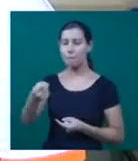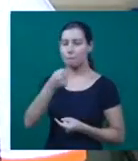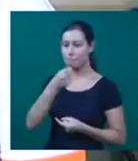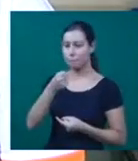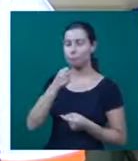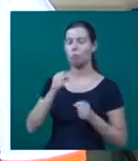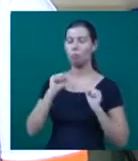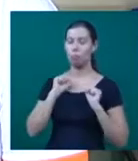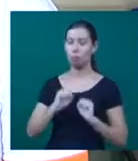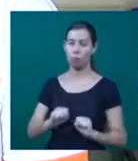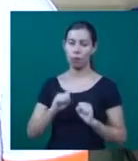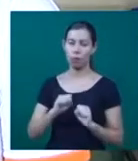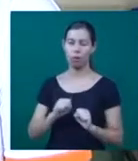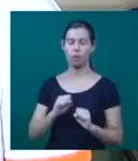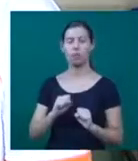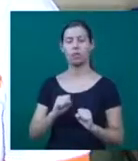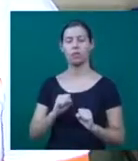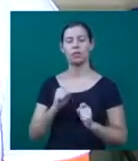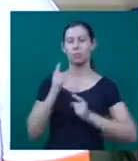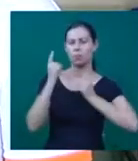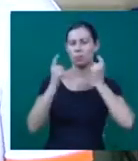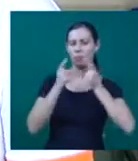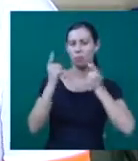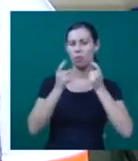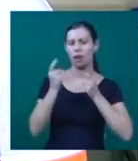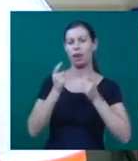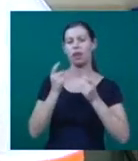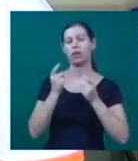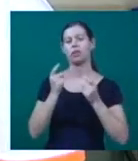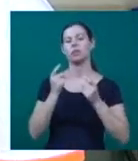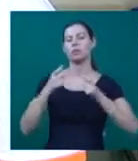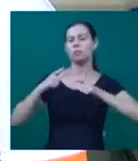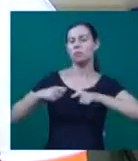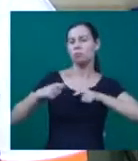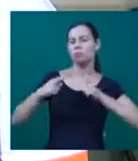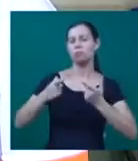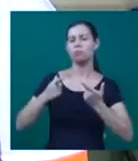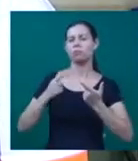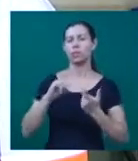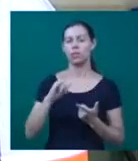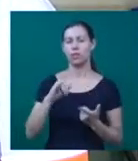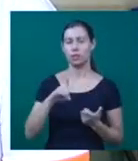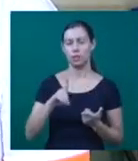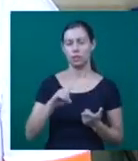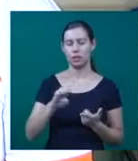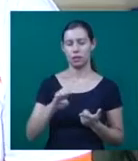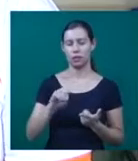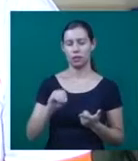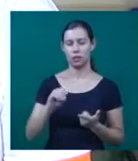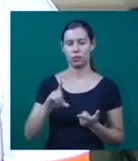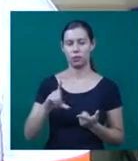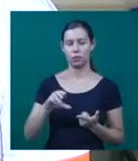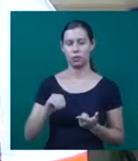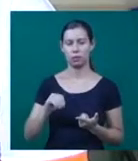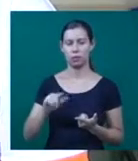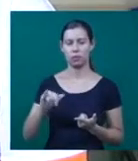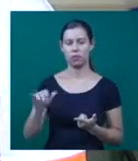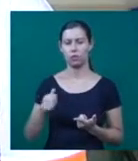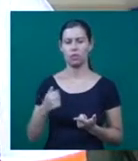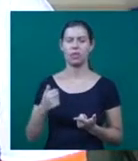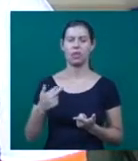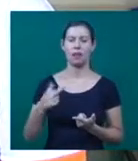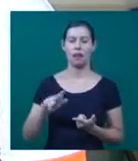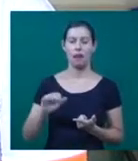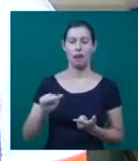da pessoa, ideologia, convicção, a origem, a raça, o importante é que a pessoa tenha algo a dizer e compartilhar, compartilhar não